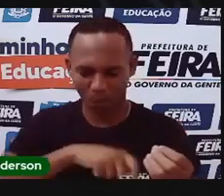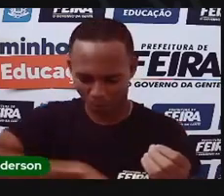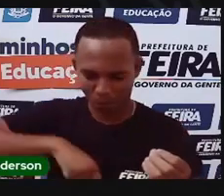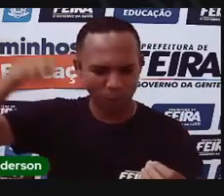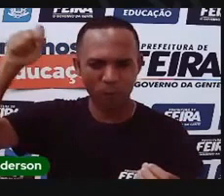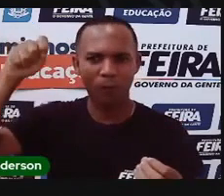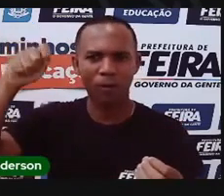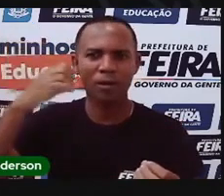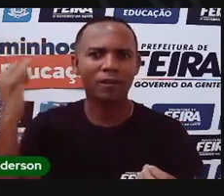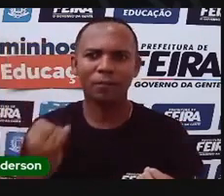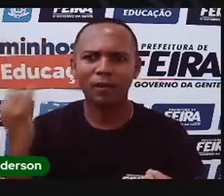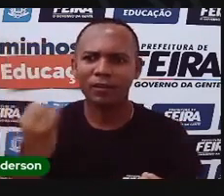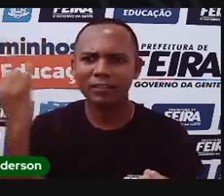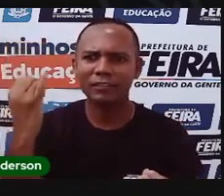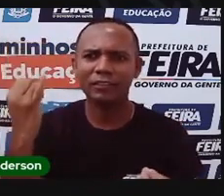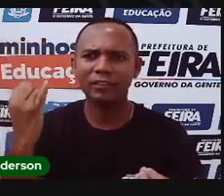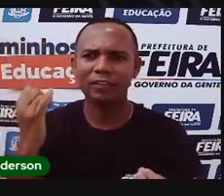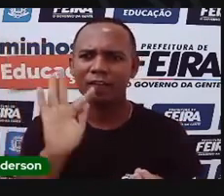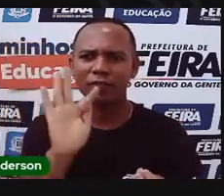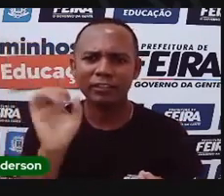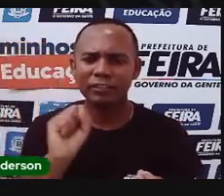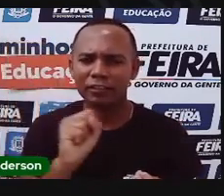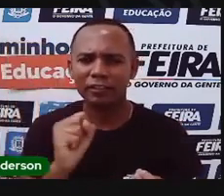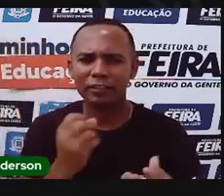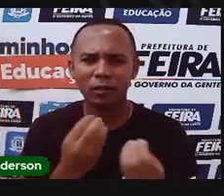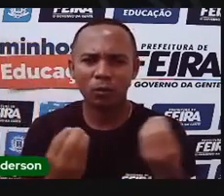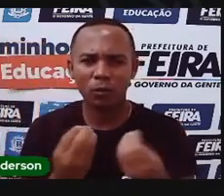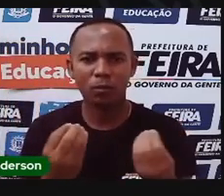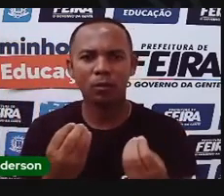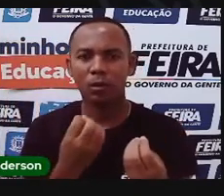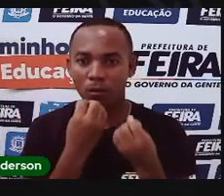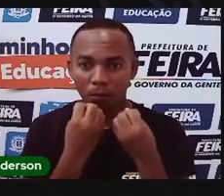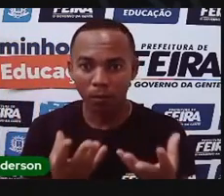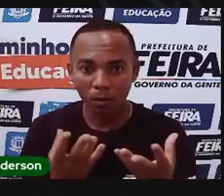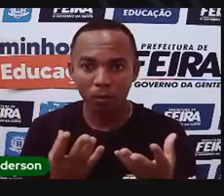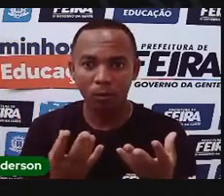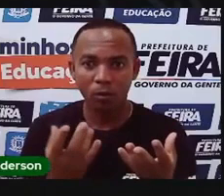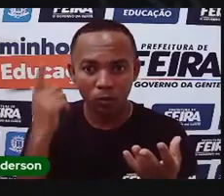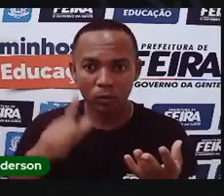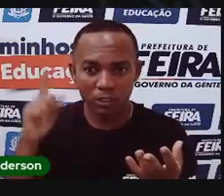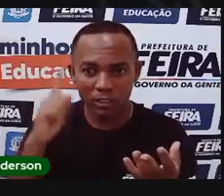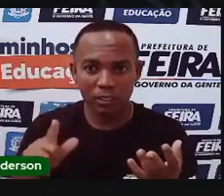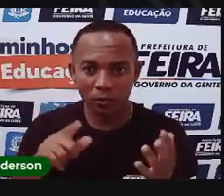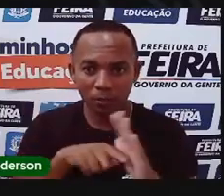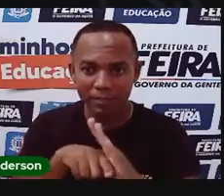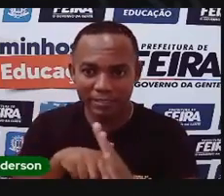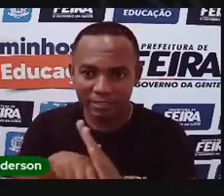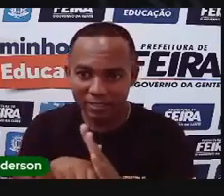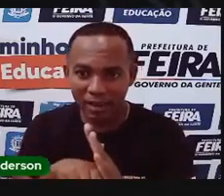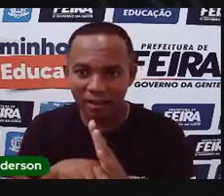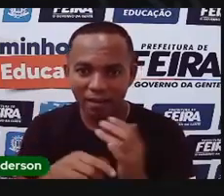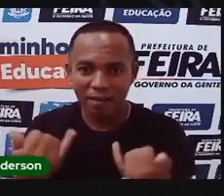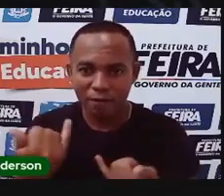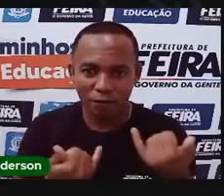Descobriram o que? Qual a importância de Maria Quitéria para a Feira de Santana? Bom, conseguiu pesquisar? Manda as informações